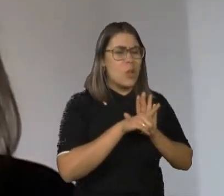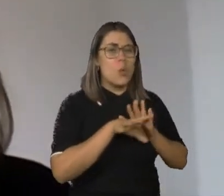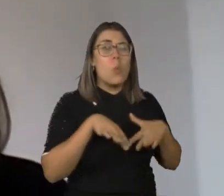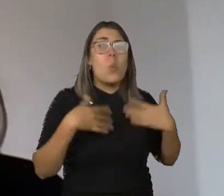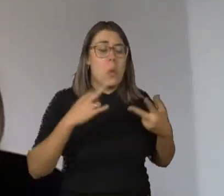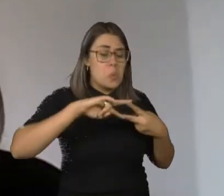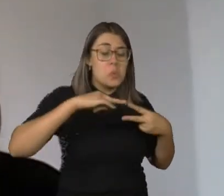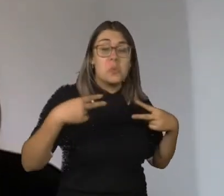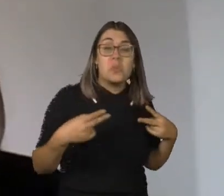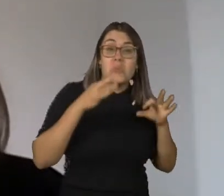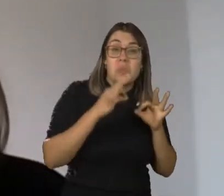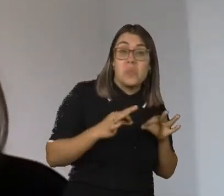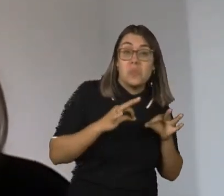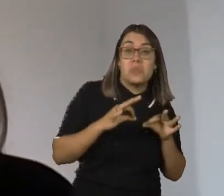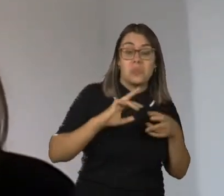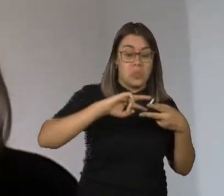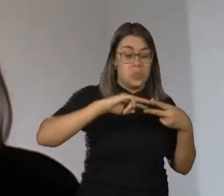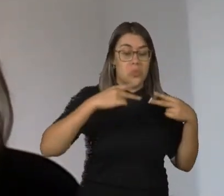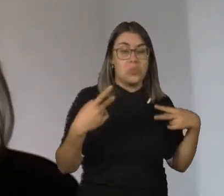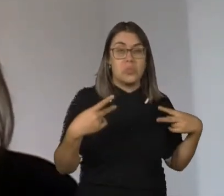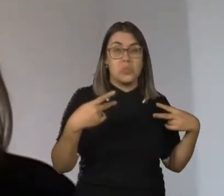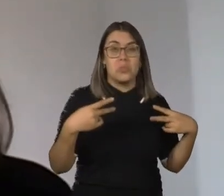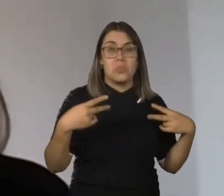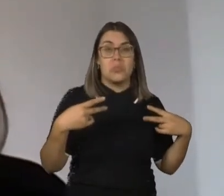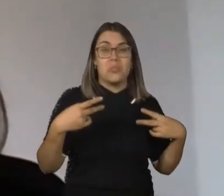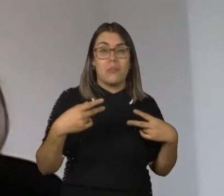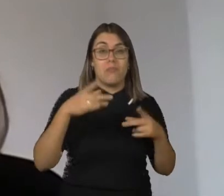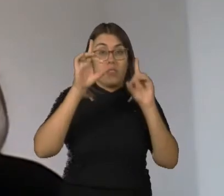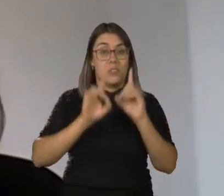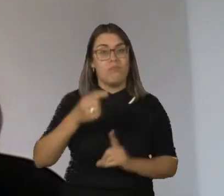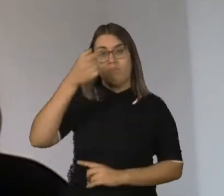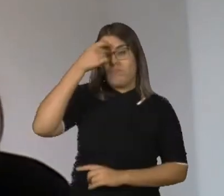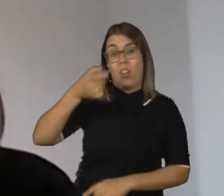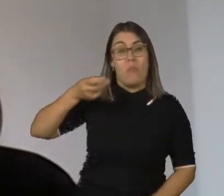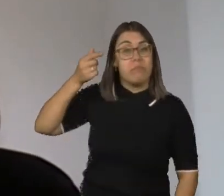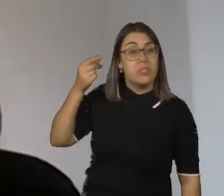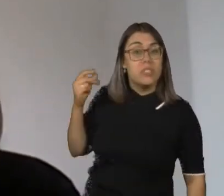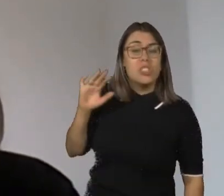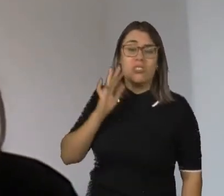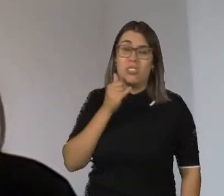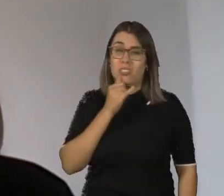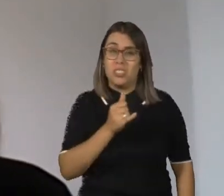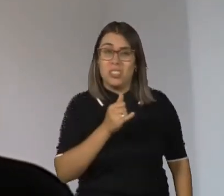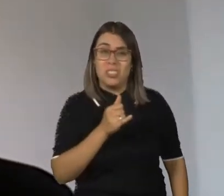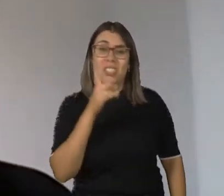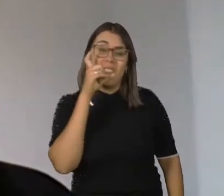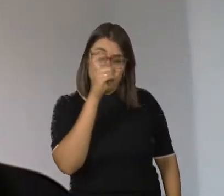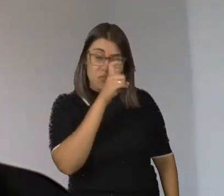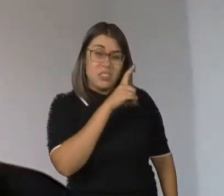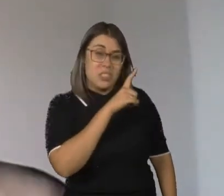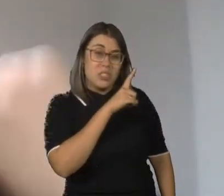estariam implicados nas causas da deficiência intelectual na síndrome. E ele já dizia que seria muito difícil